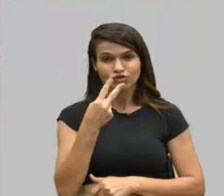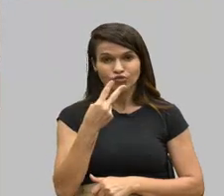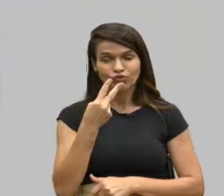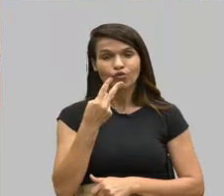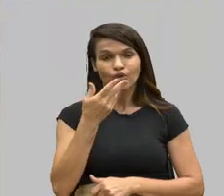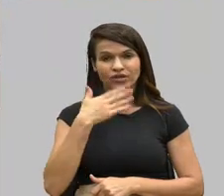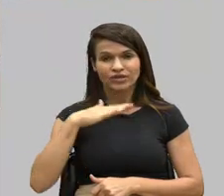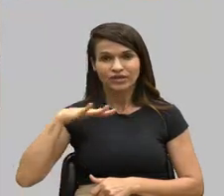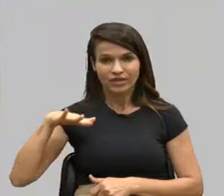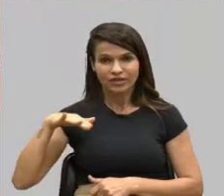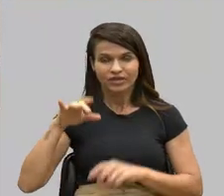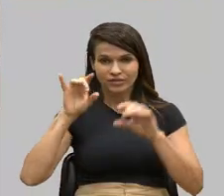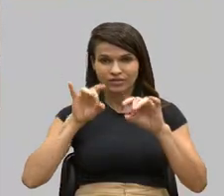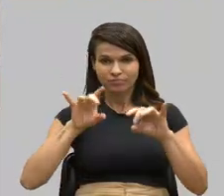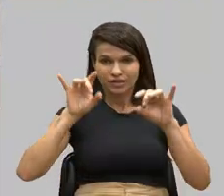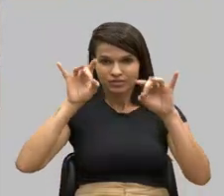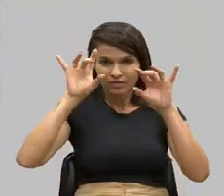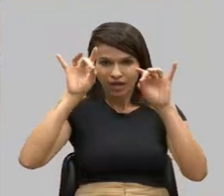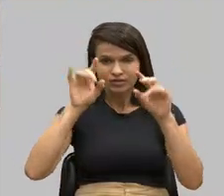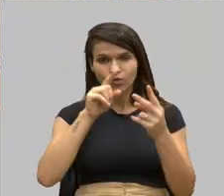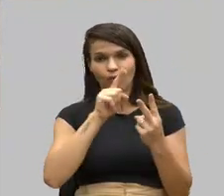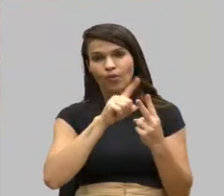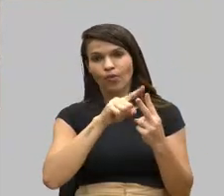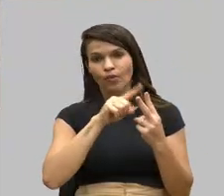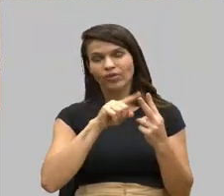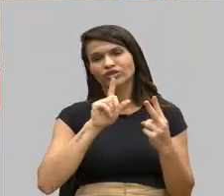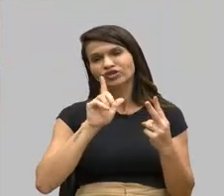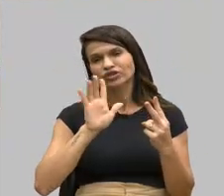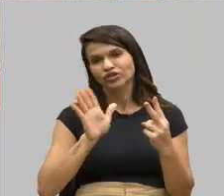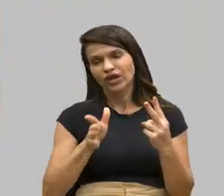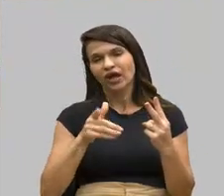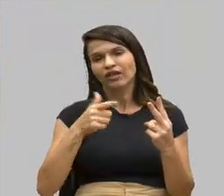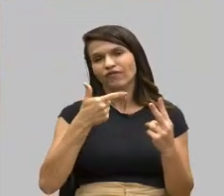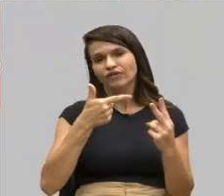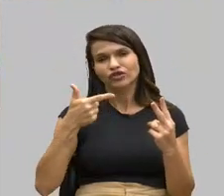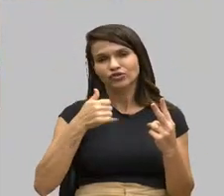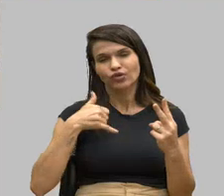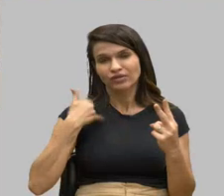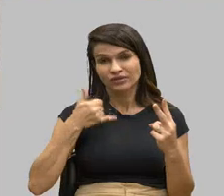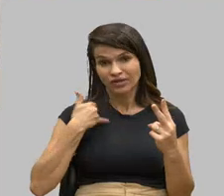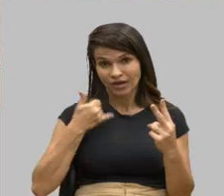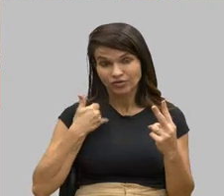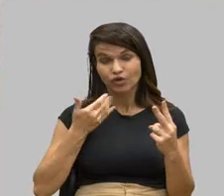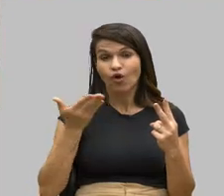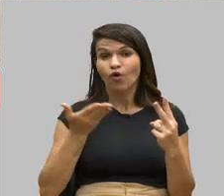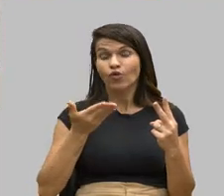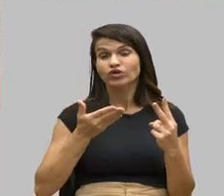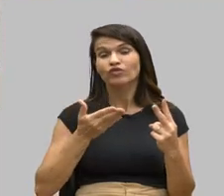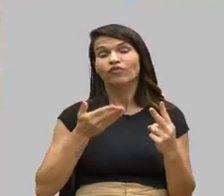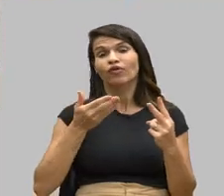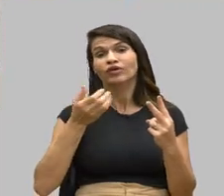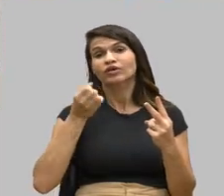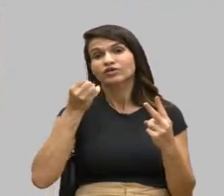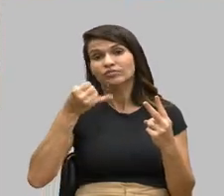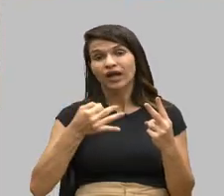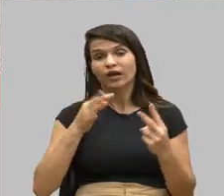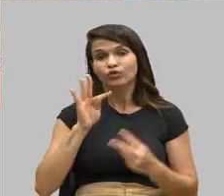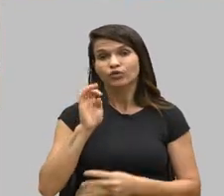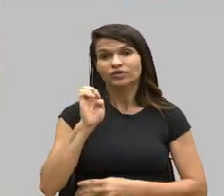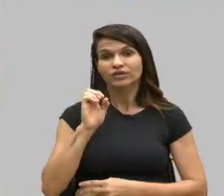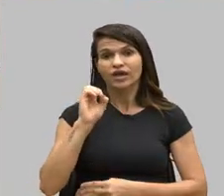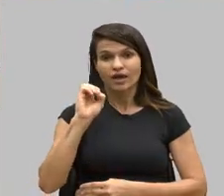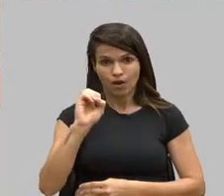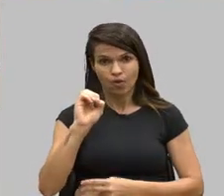crianças especiais. Uma dessas crianças já está com 22 anos e hoje eu vou falar do Theo Gomes, que está com